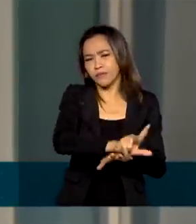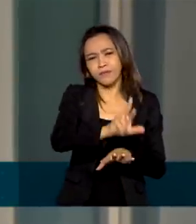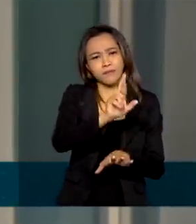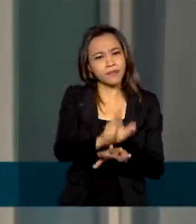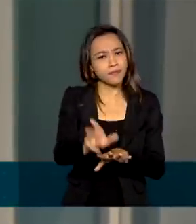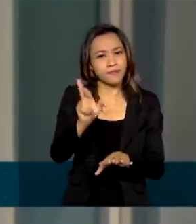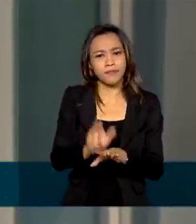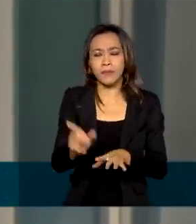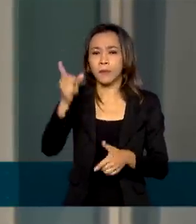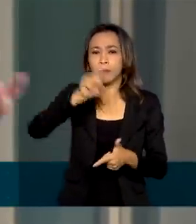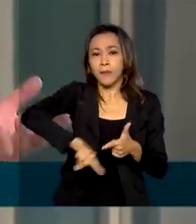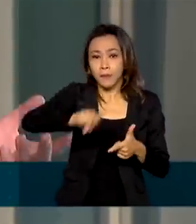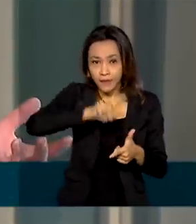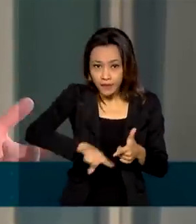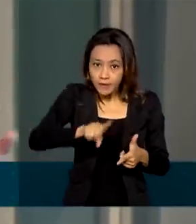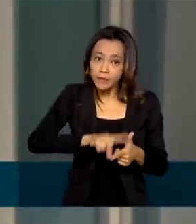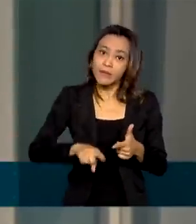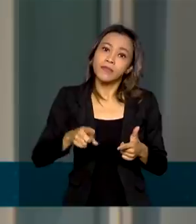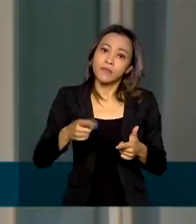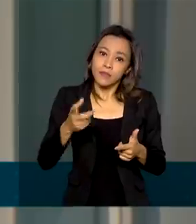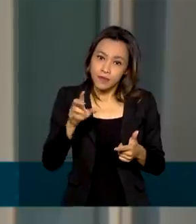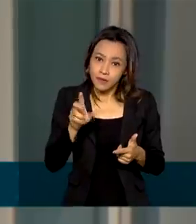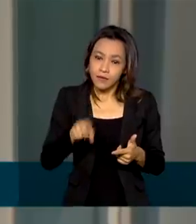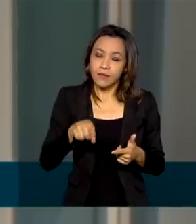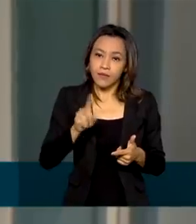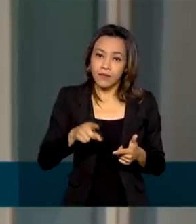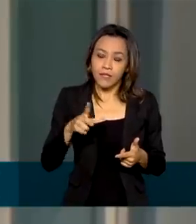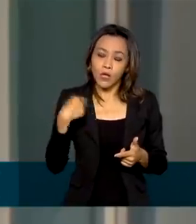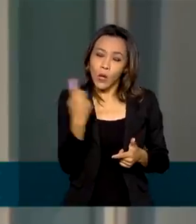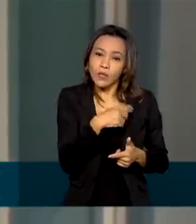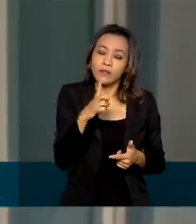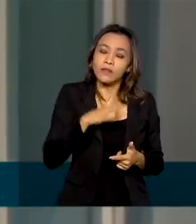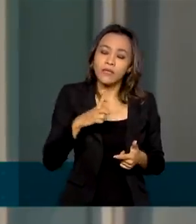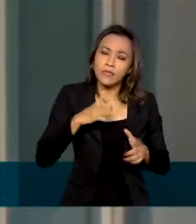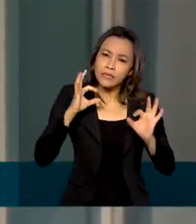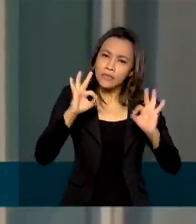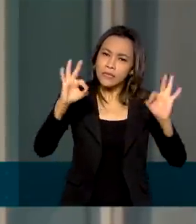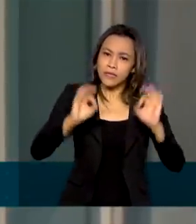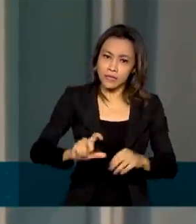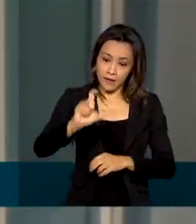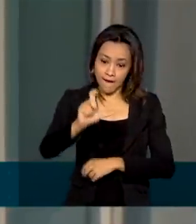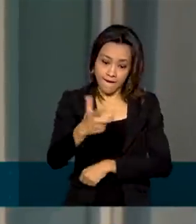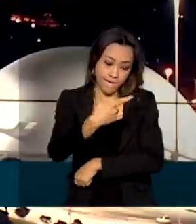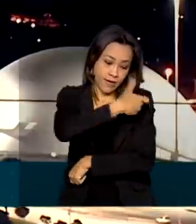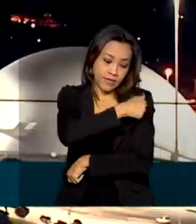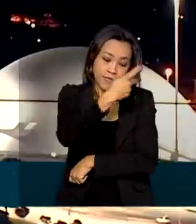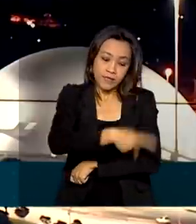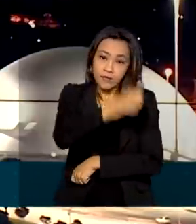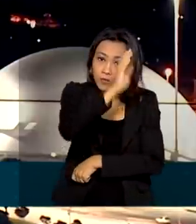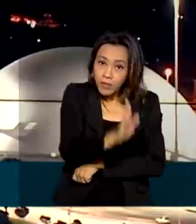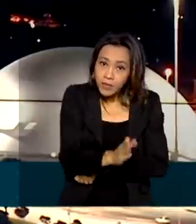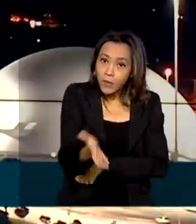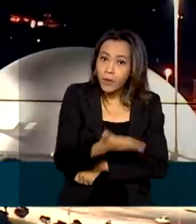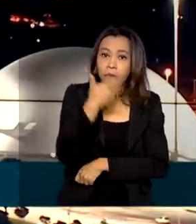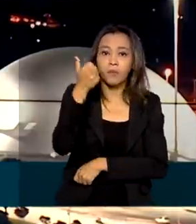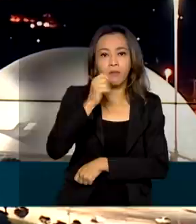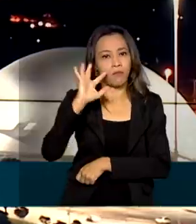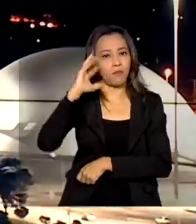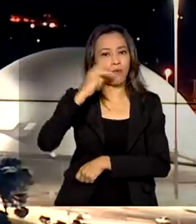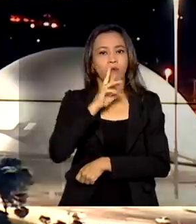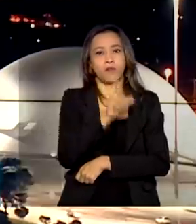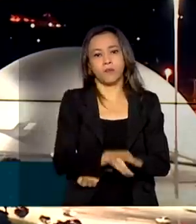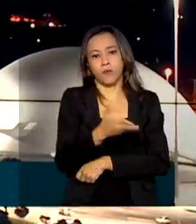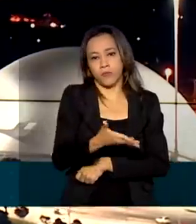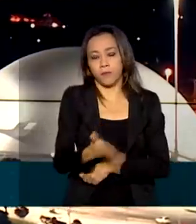problemas que nos levam a ter a certeza de que vacina nacional é a solução. Durante o Sem Censura, o ministro